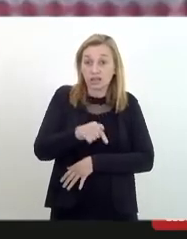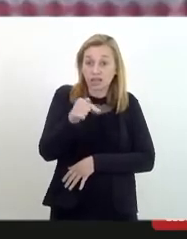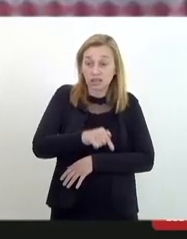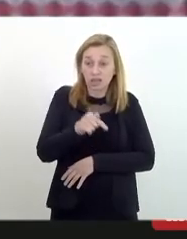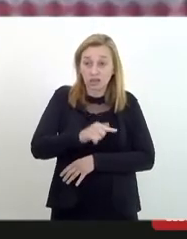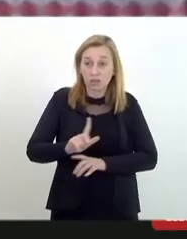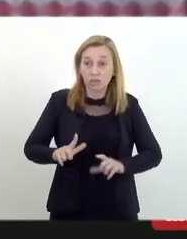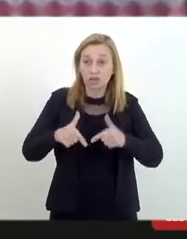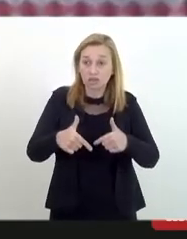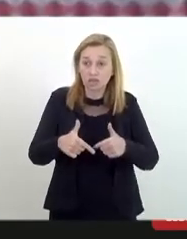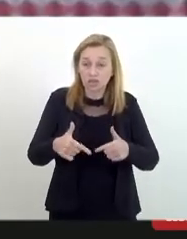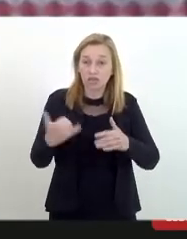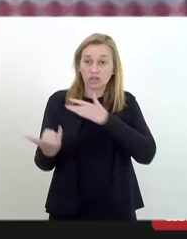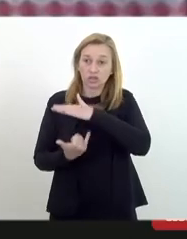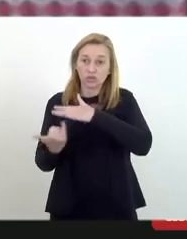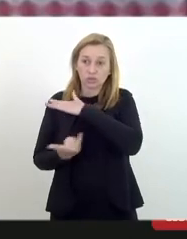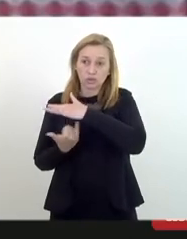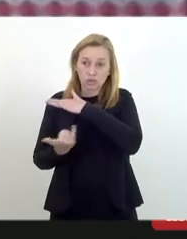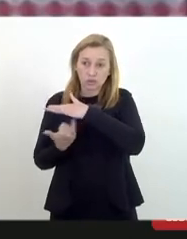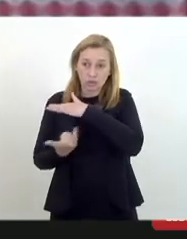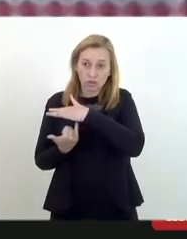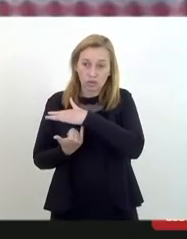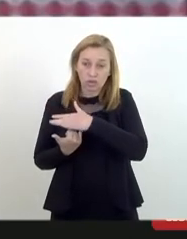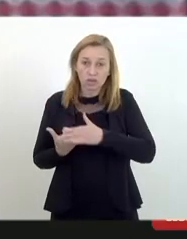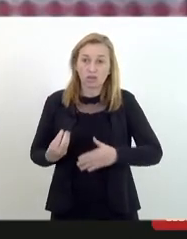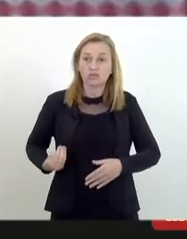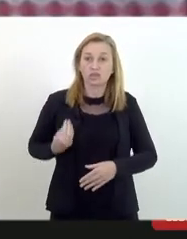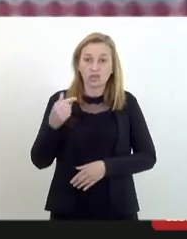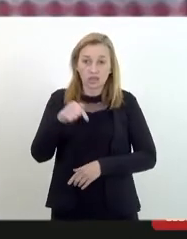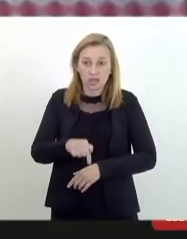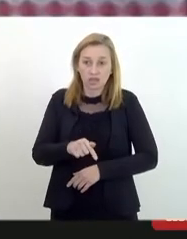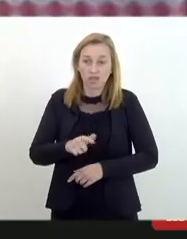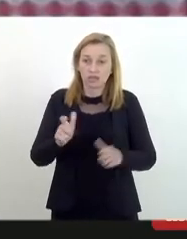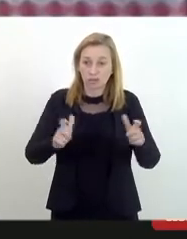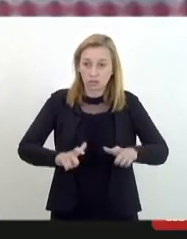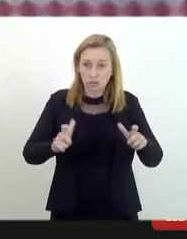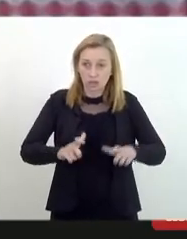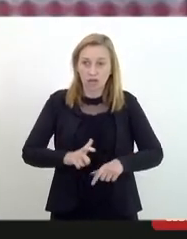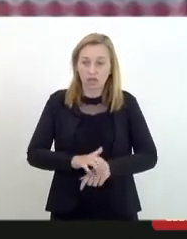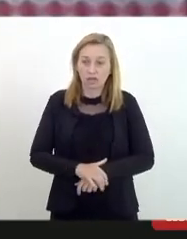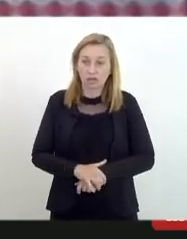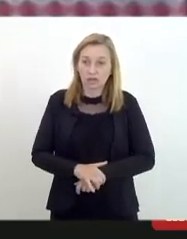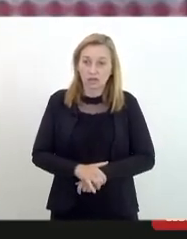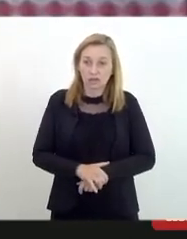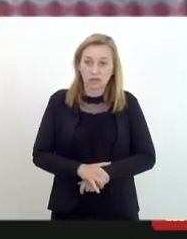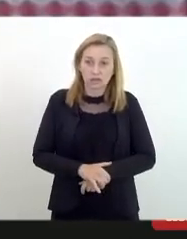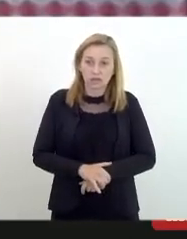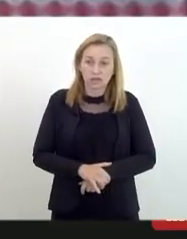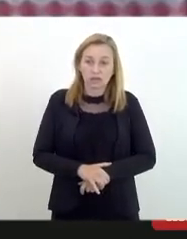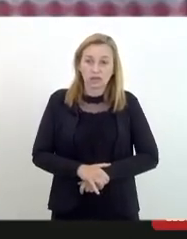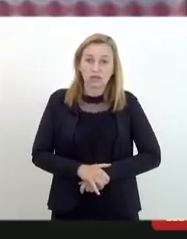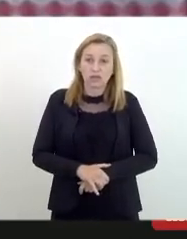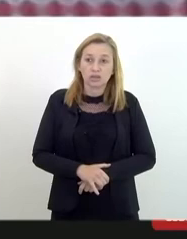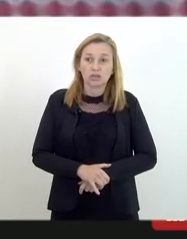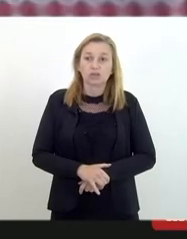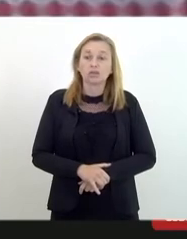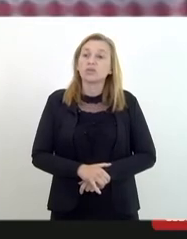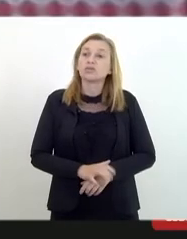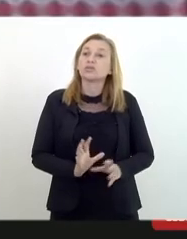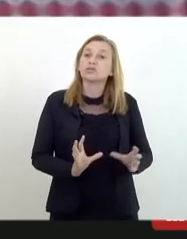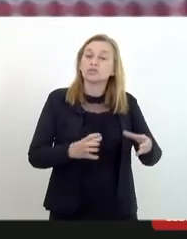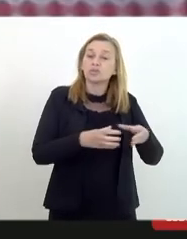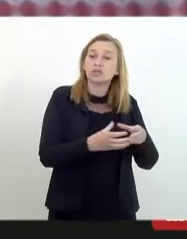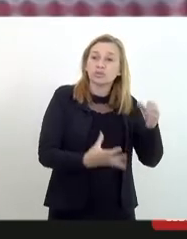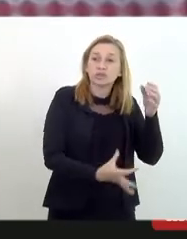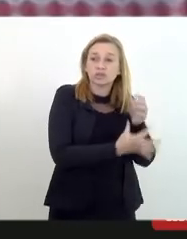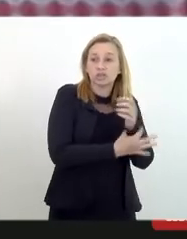a atuação das instituições aqui presentes e aquelas que vêm sendo ouvidas tanto no campo da segurança